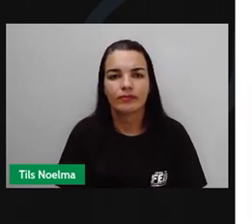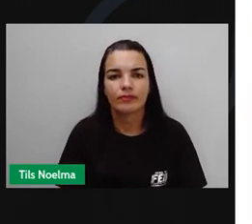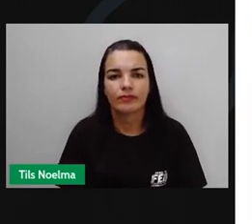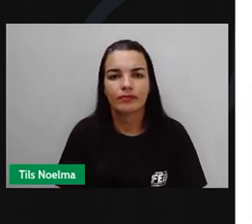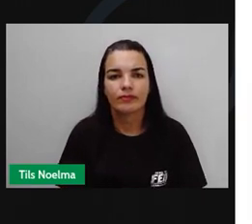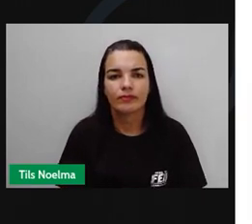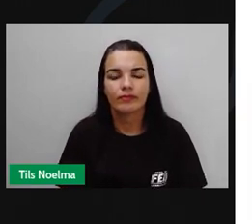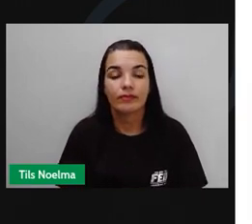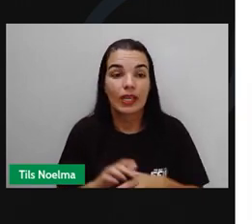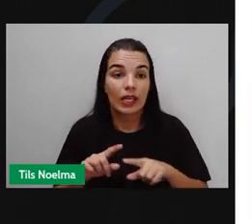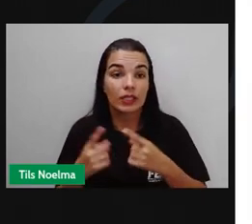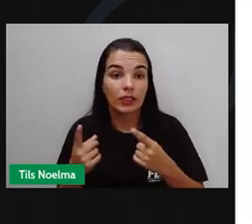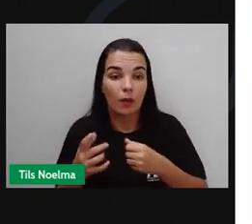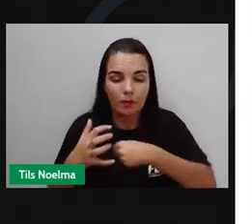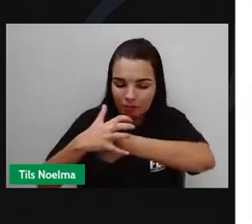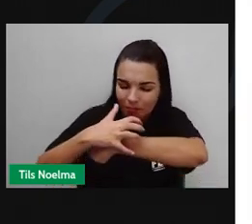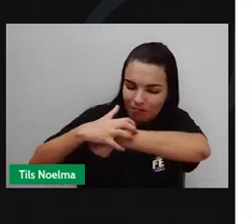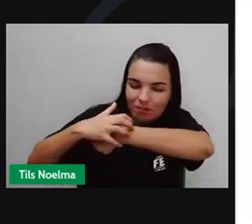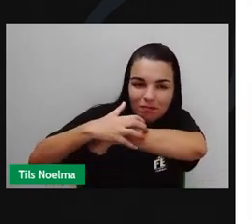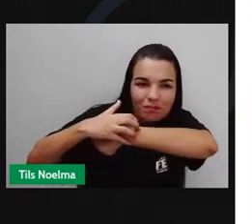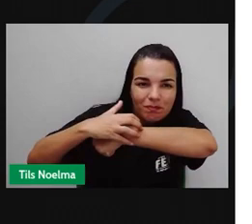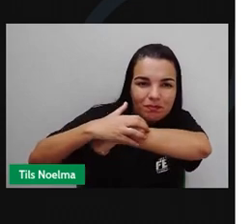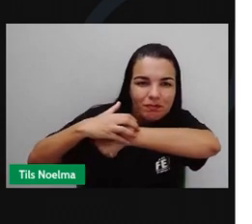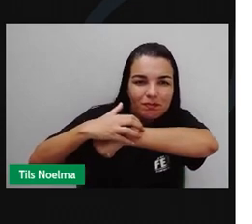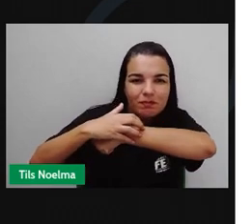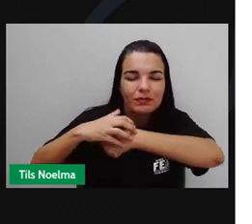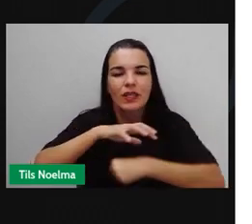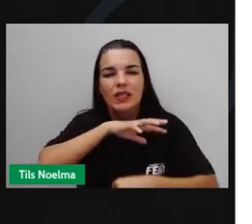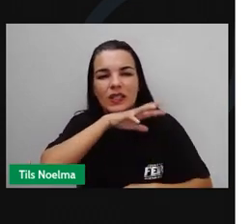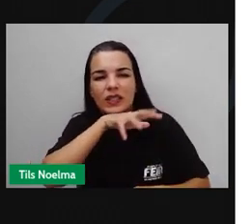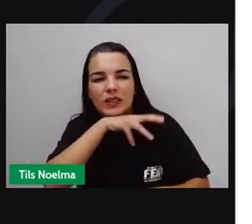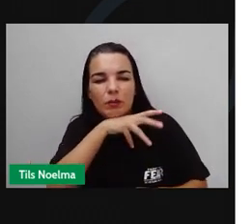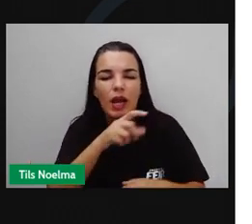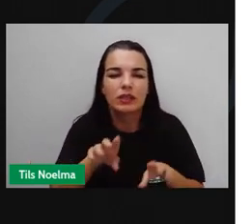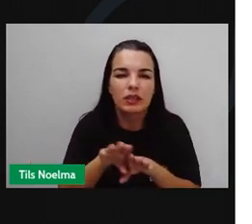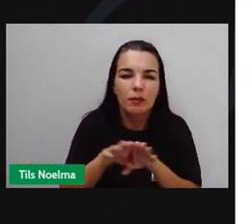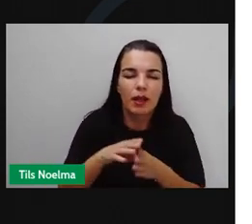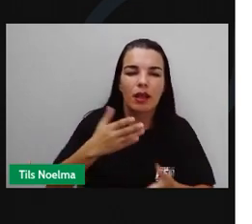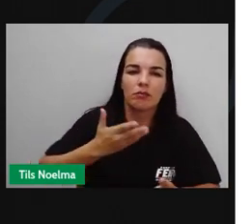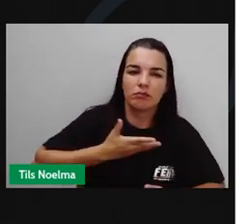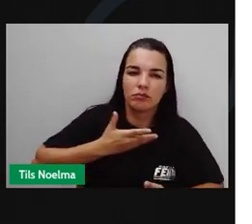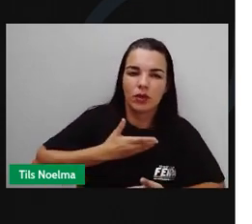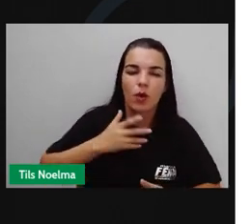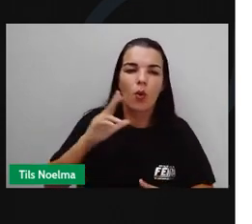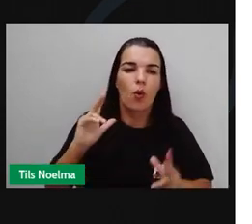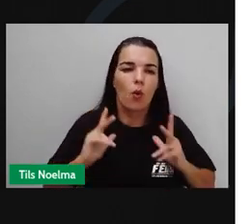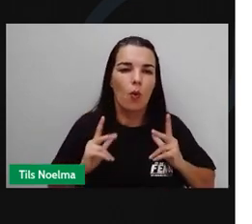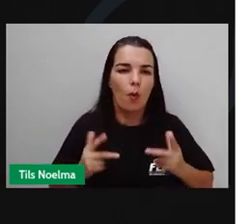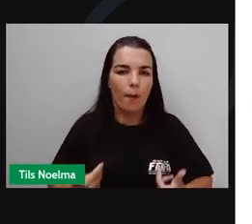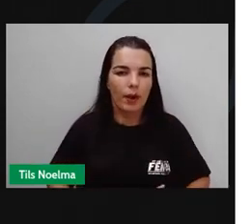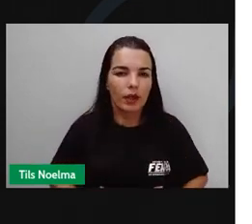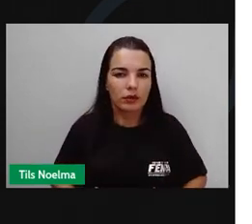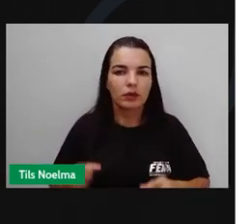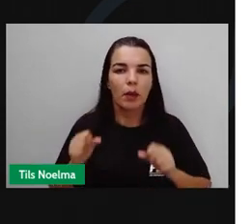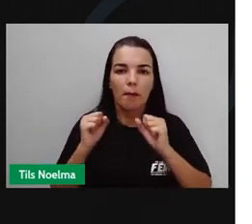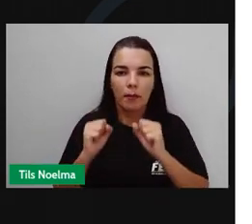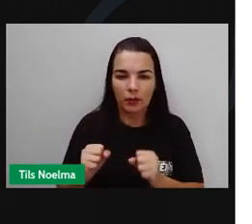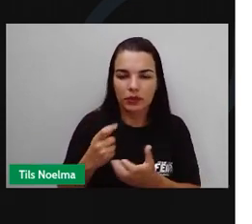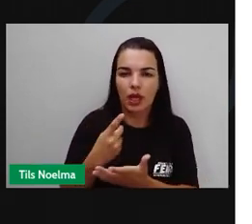As micoses, infecções que atingem a pele de animais, incluindo a espécie humana, são causadas por fungos.